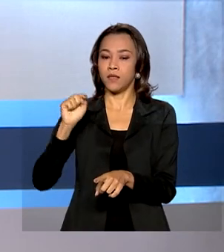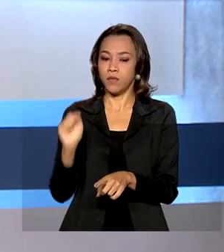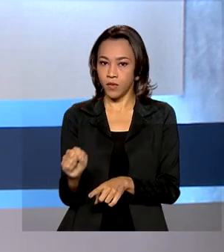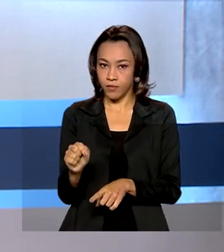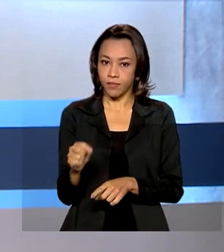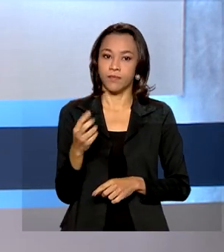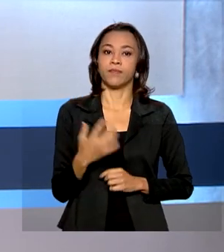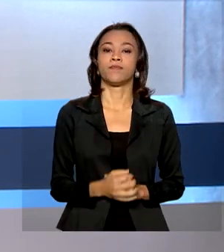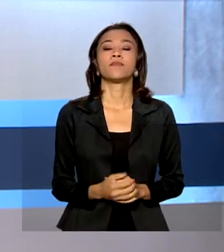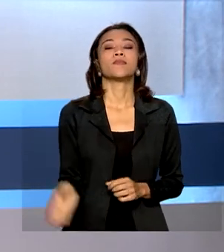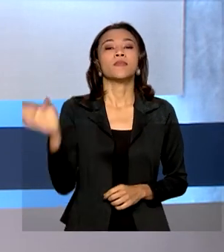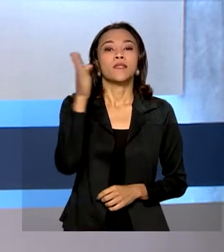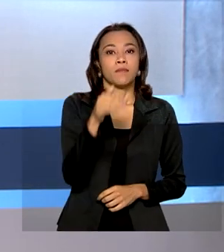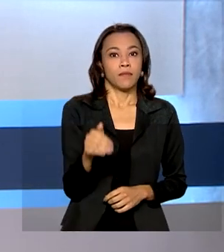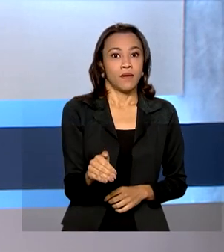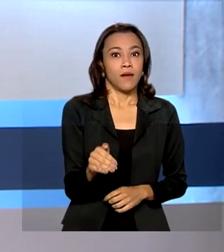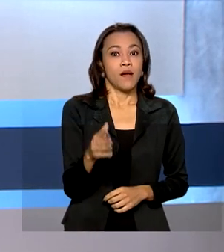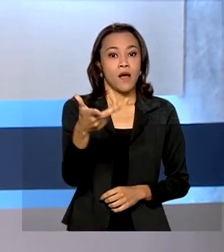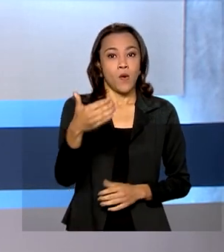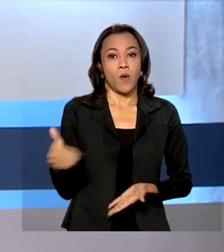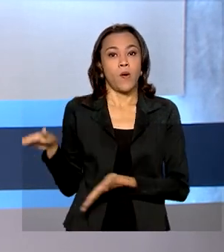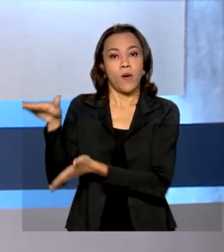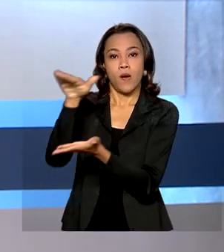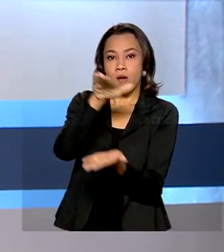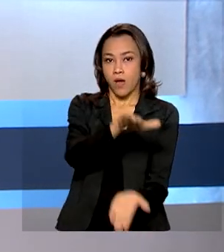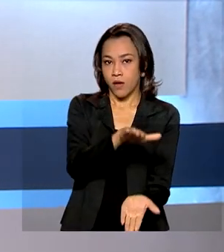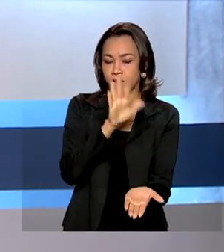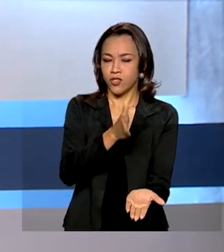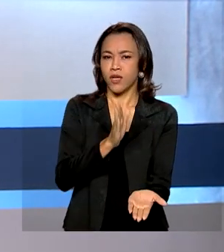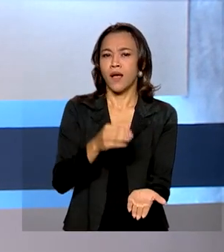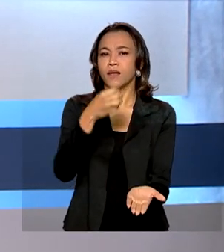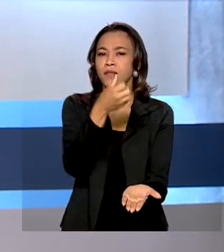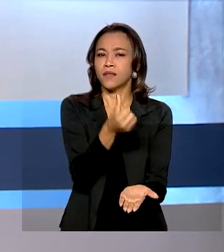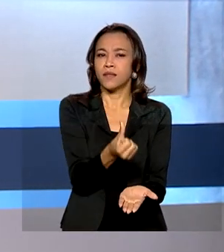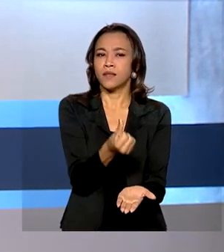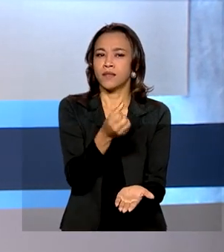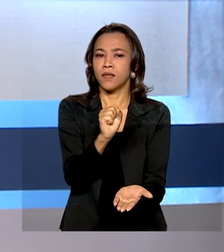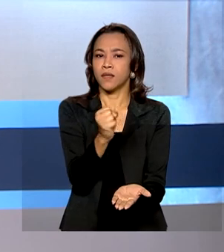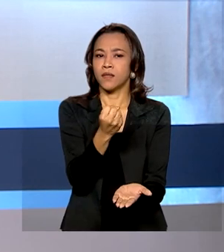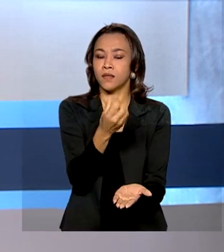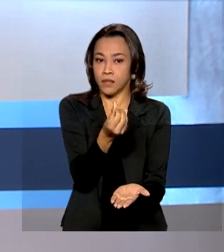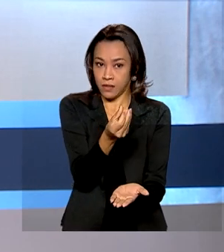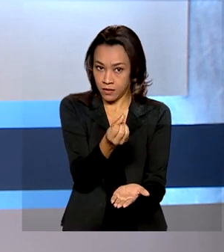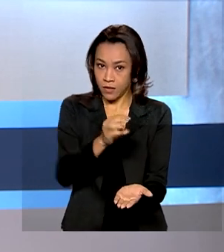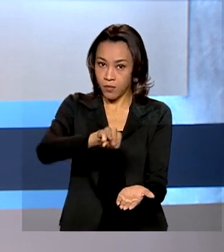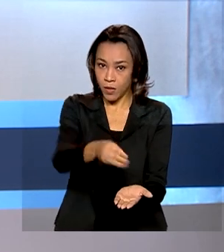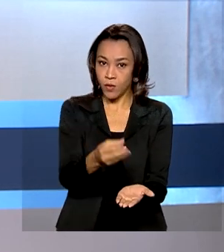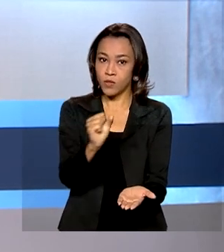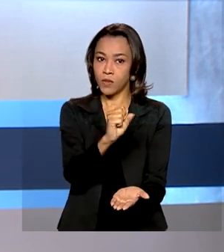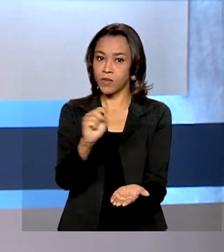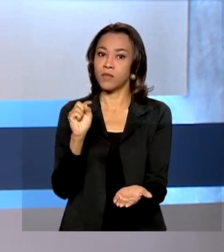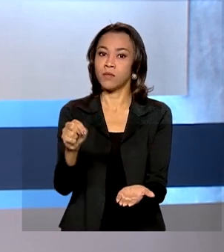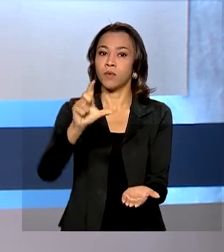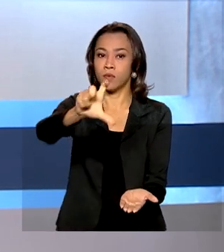O Ministério da Saúde distribuiu em agosto 60 milhões e 800 mil doses de vacinas contra a Covid-19 para todos os